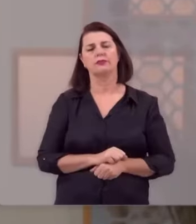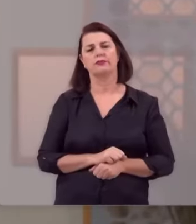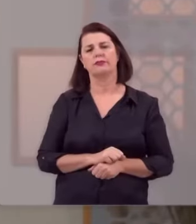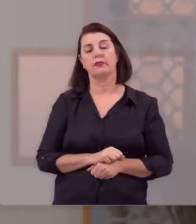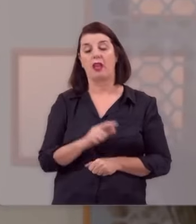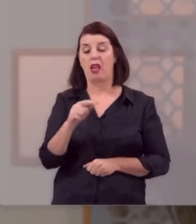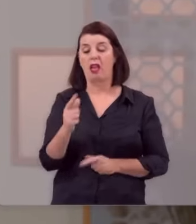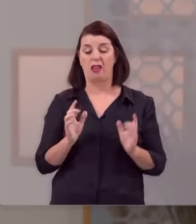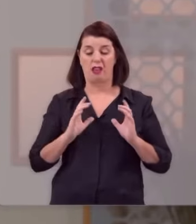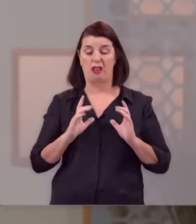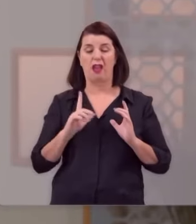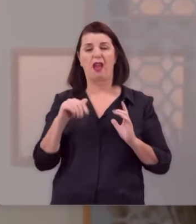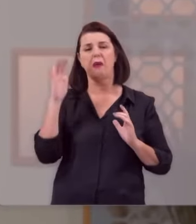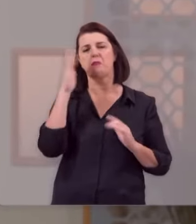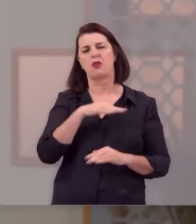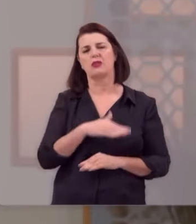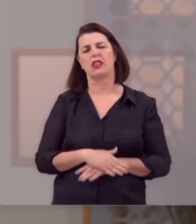essa riqueza é uma maldição.